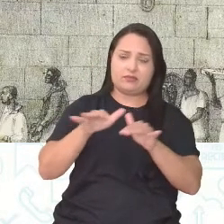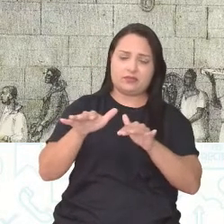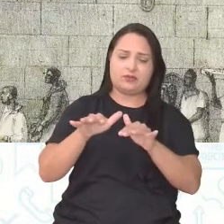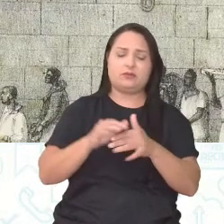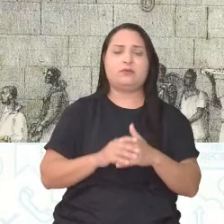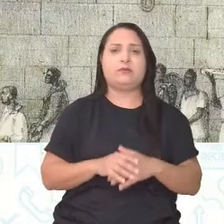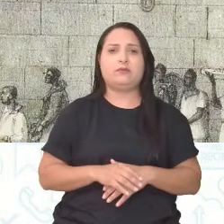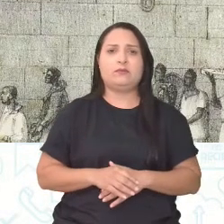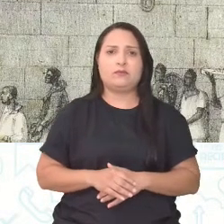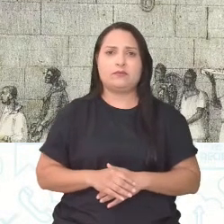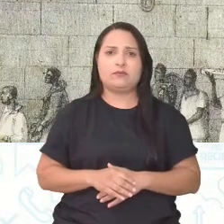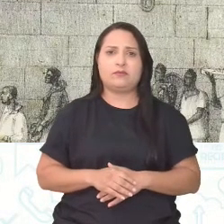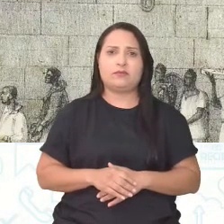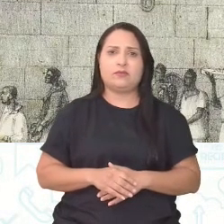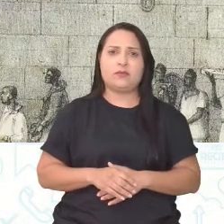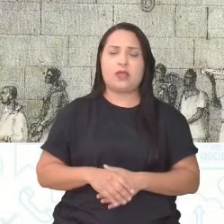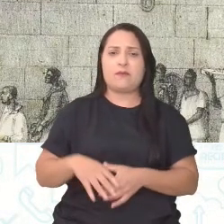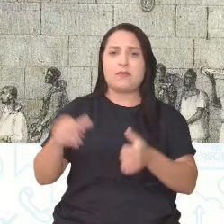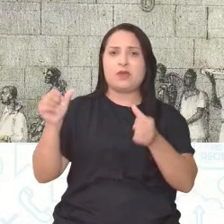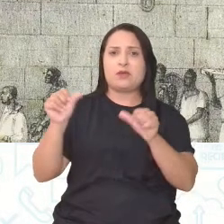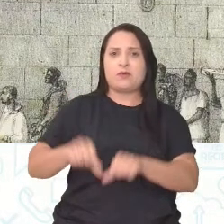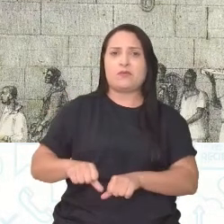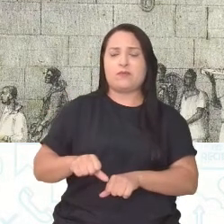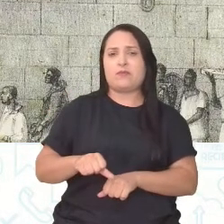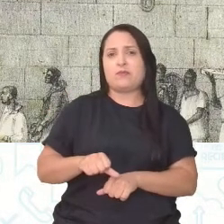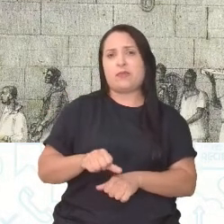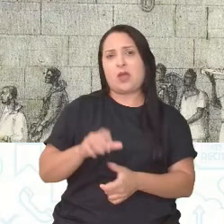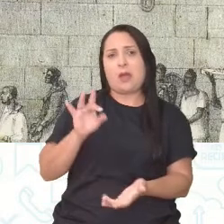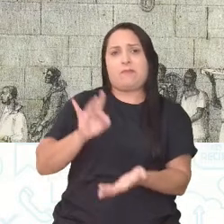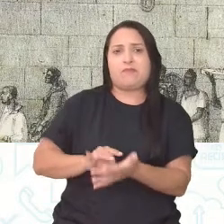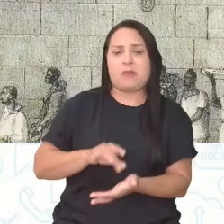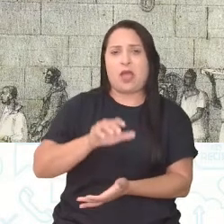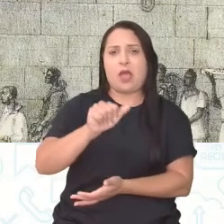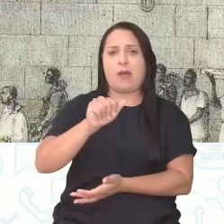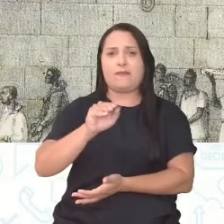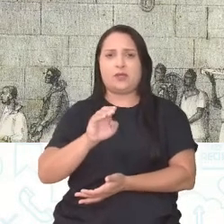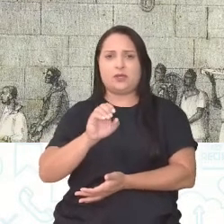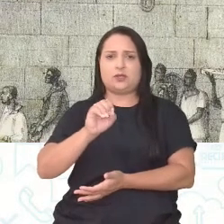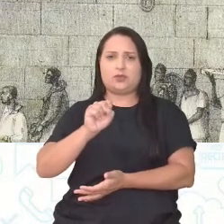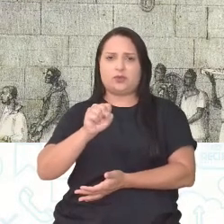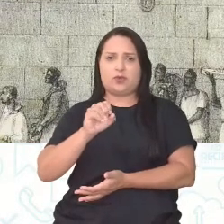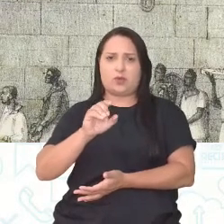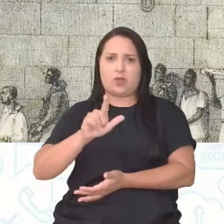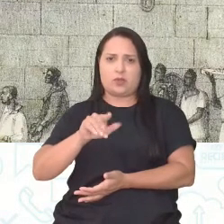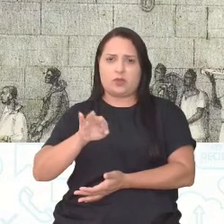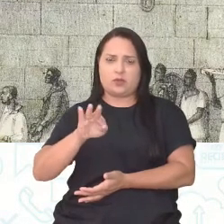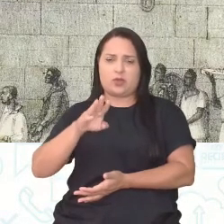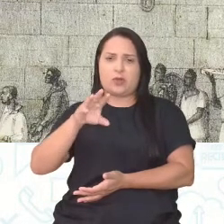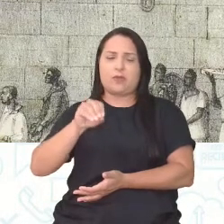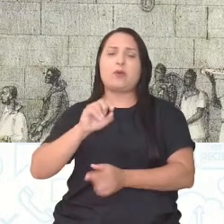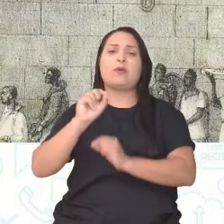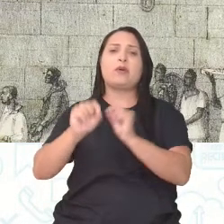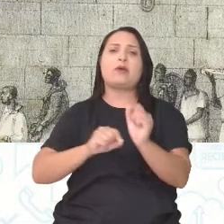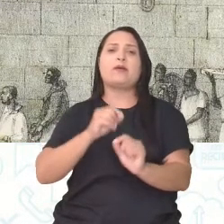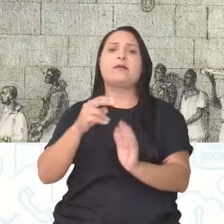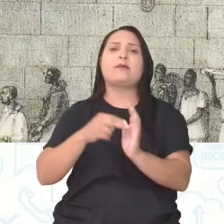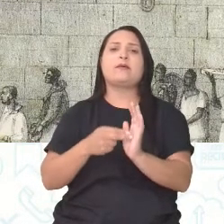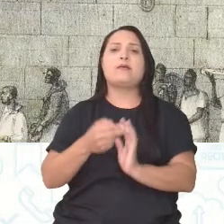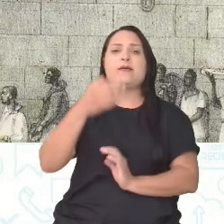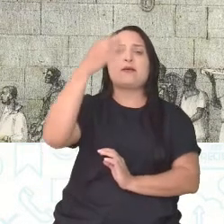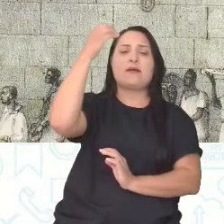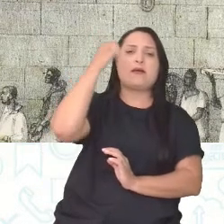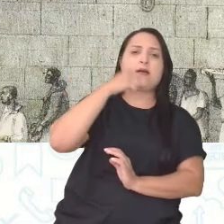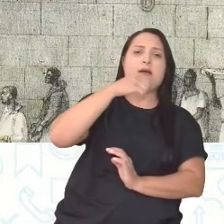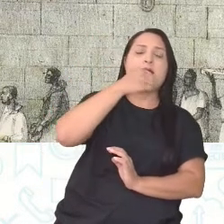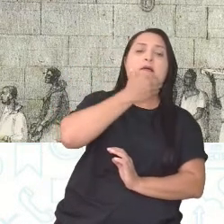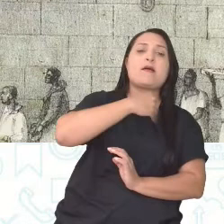absolutismo, que a gente já viu também, né? Esse absolutismo que era aquele regime, né? Onde o rei tinha o